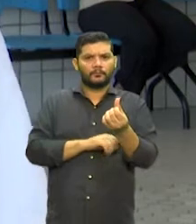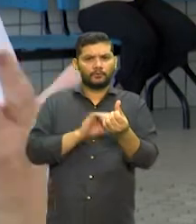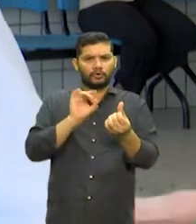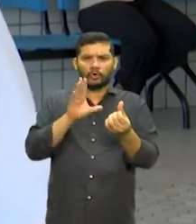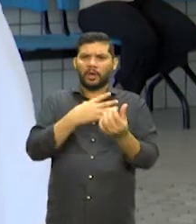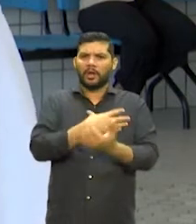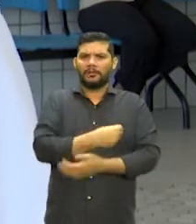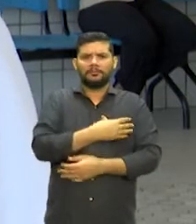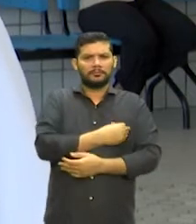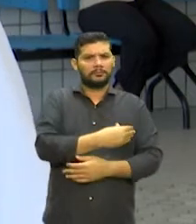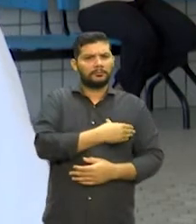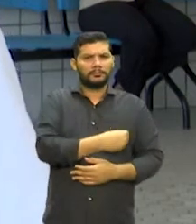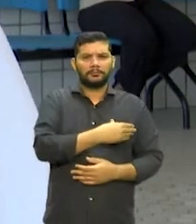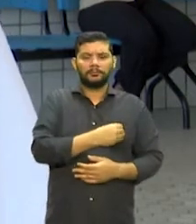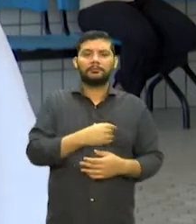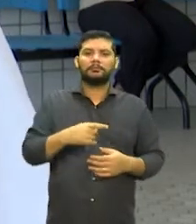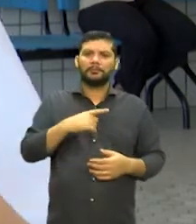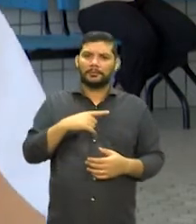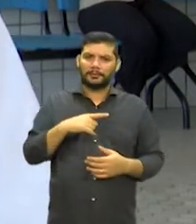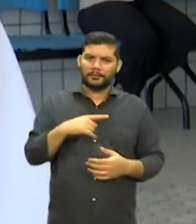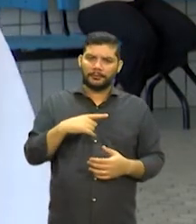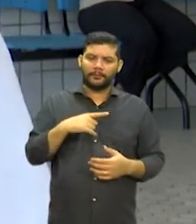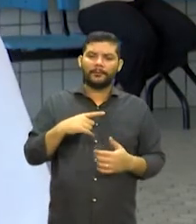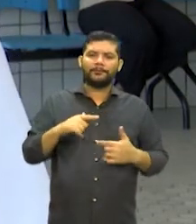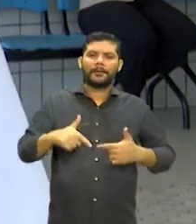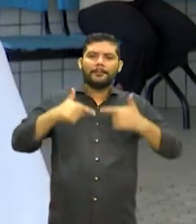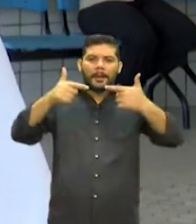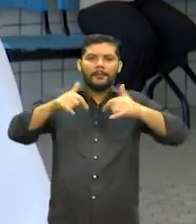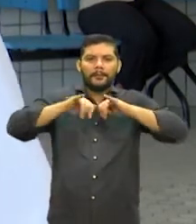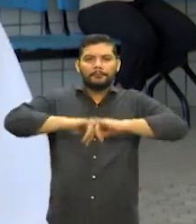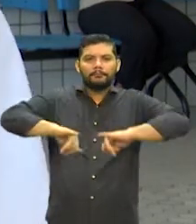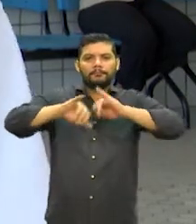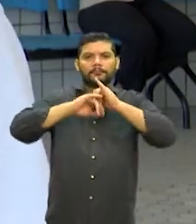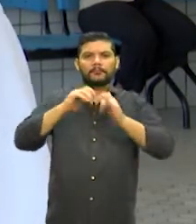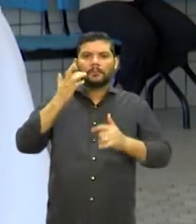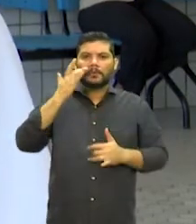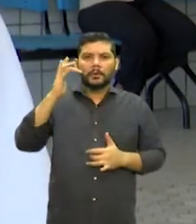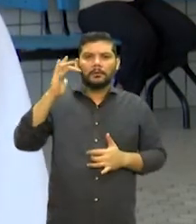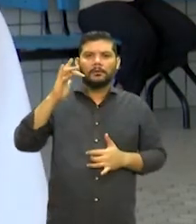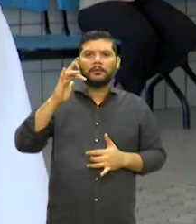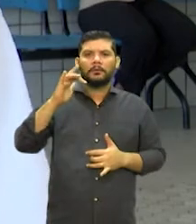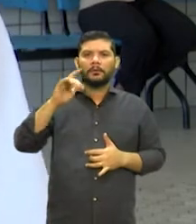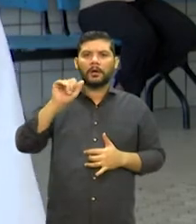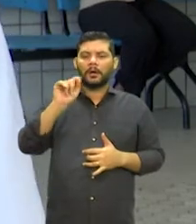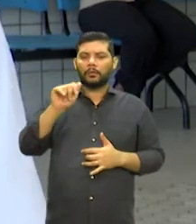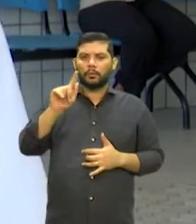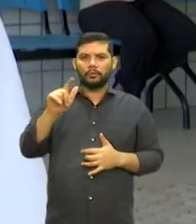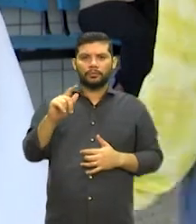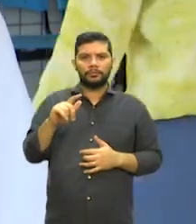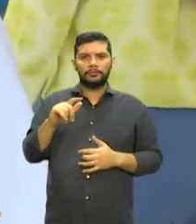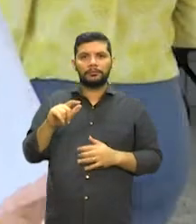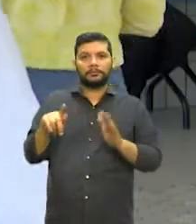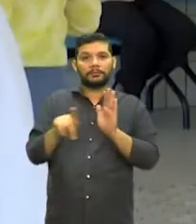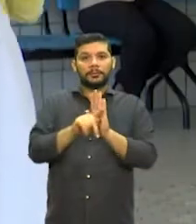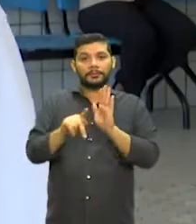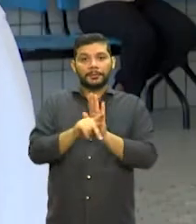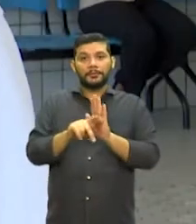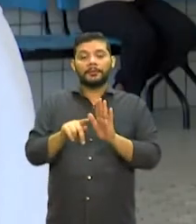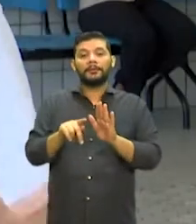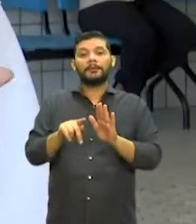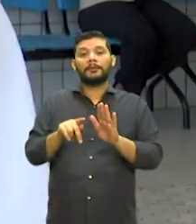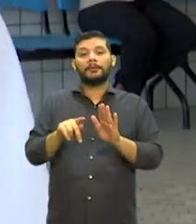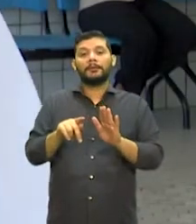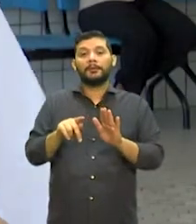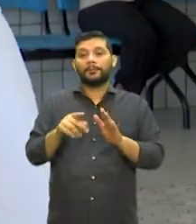por isso que a gente tem campanhas como essa, Agosto Dourado, profissionais falando de aleitamento, lei de proteção para a mãe amamentar em qualquer local.